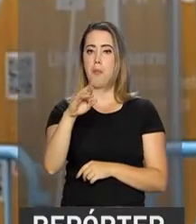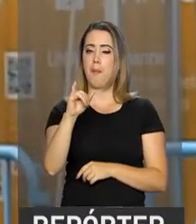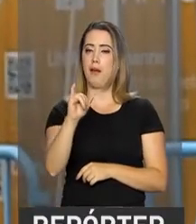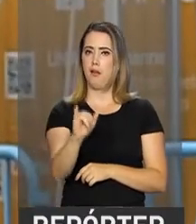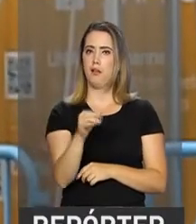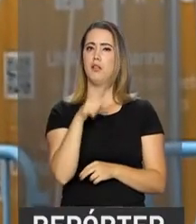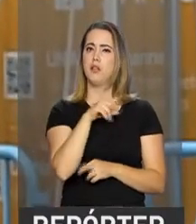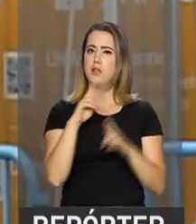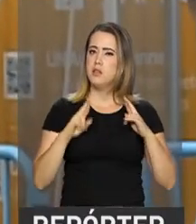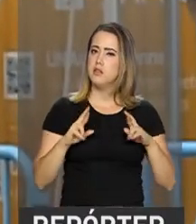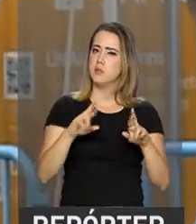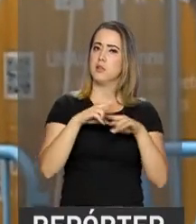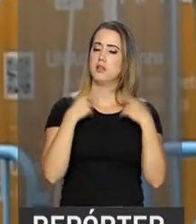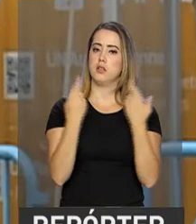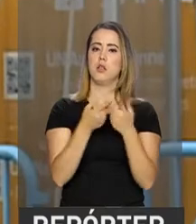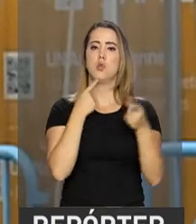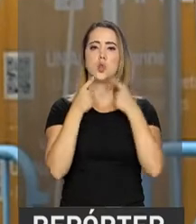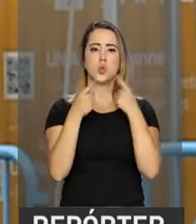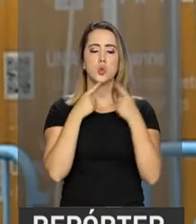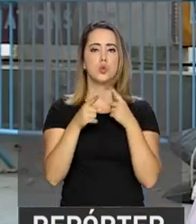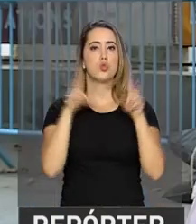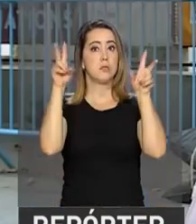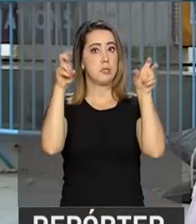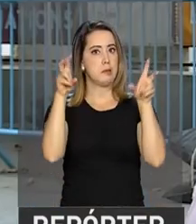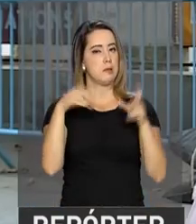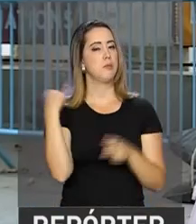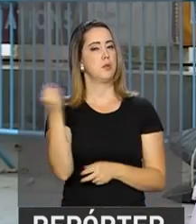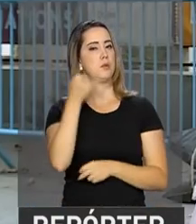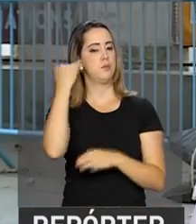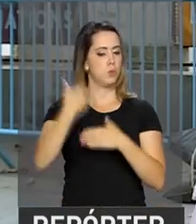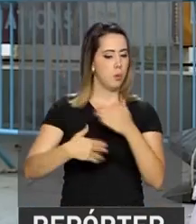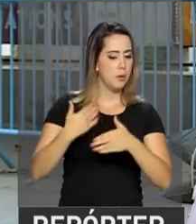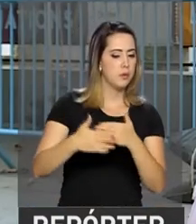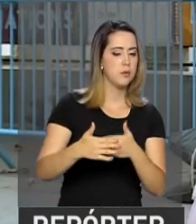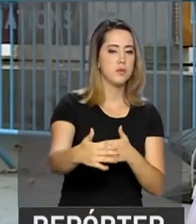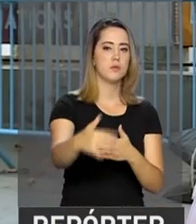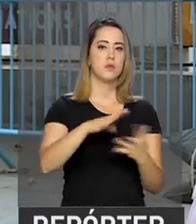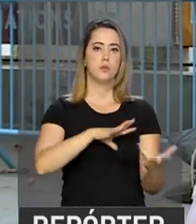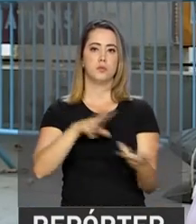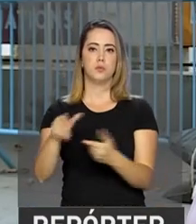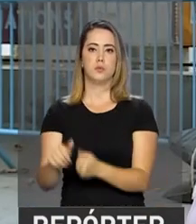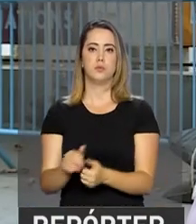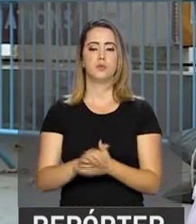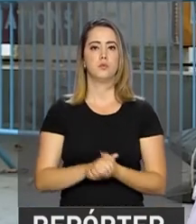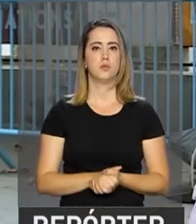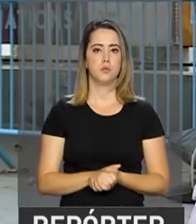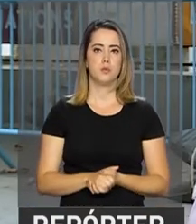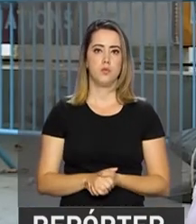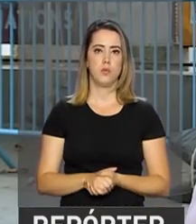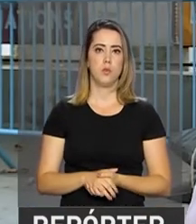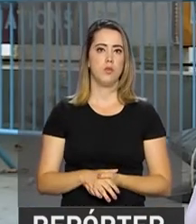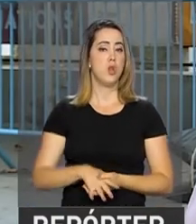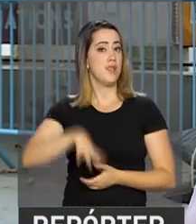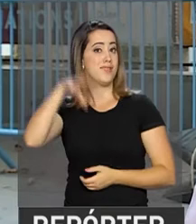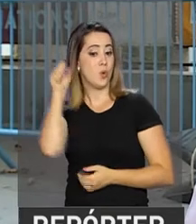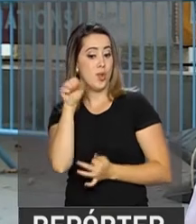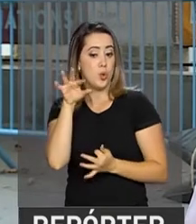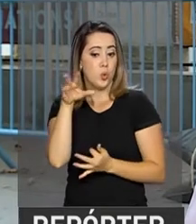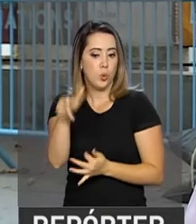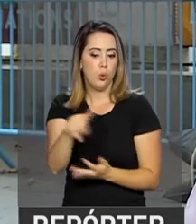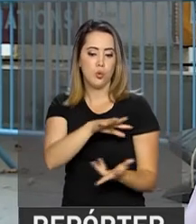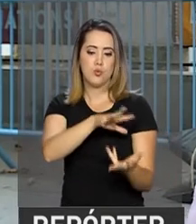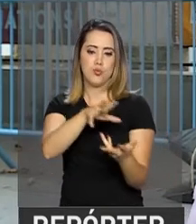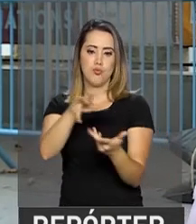espera da reunião é poder debater temas centrais para o desenvolvimento mundial. Escutar todos os países